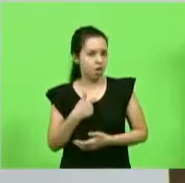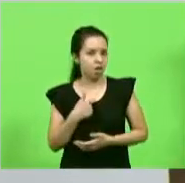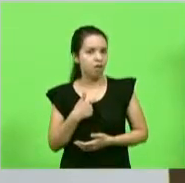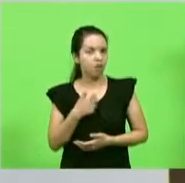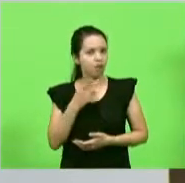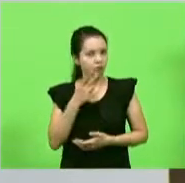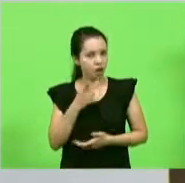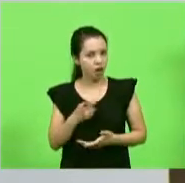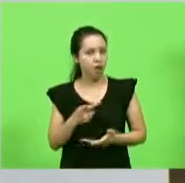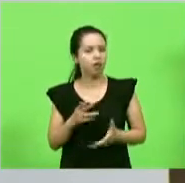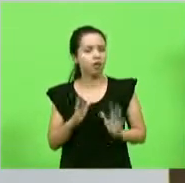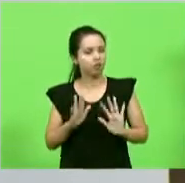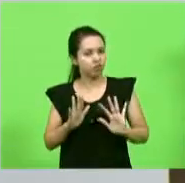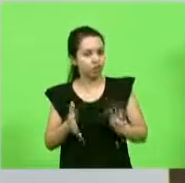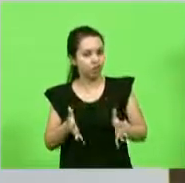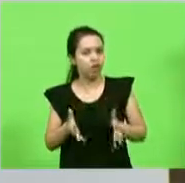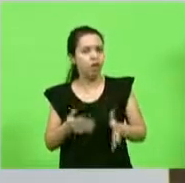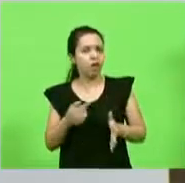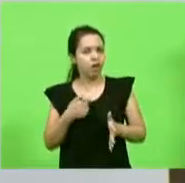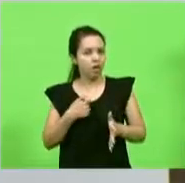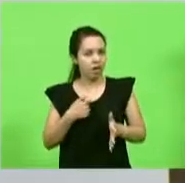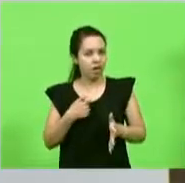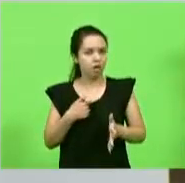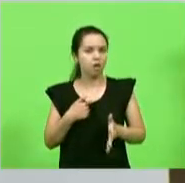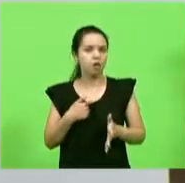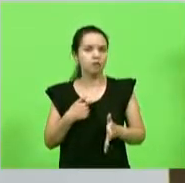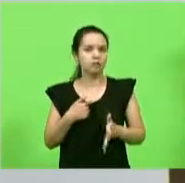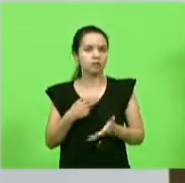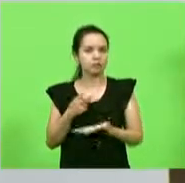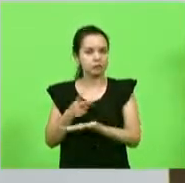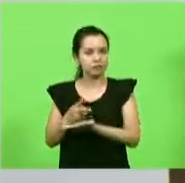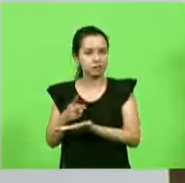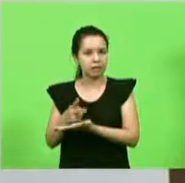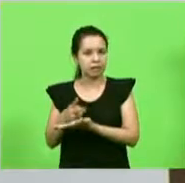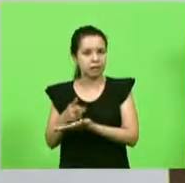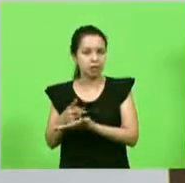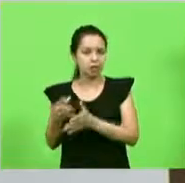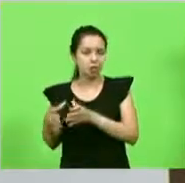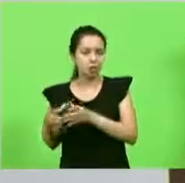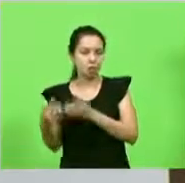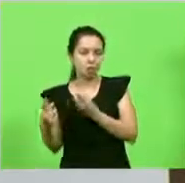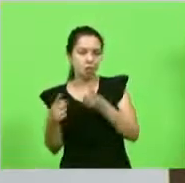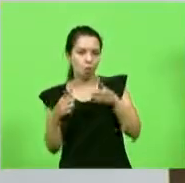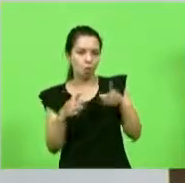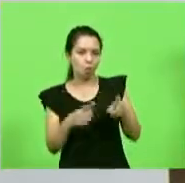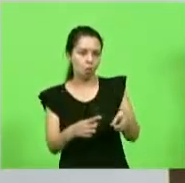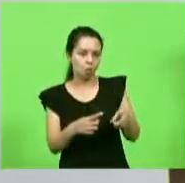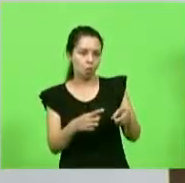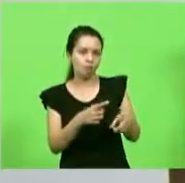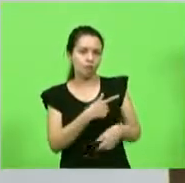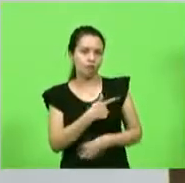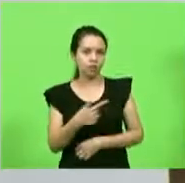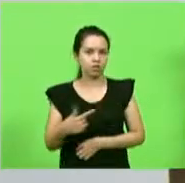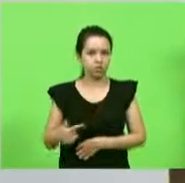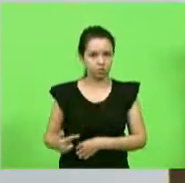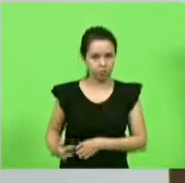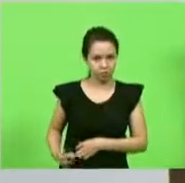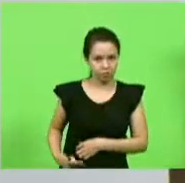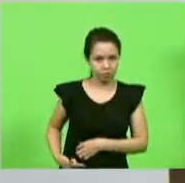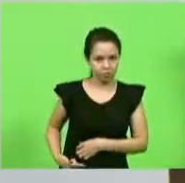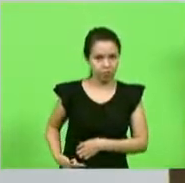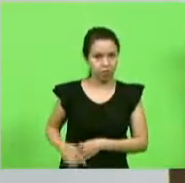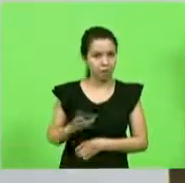dito, eu sempre fui oposição ao governador e agora nessa interinidade da